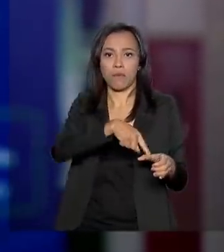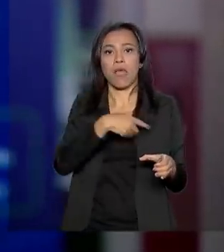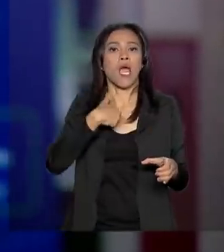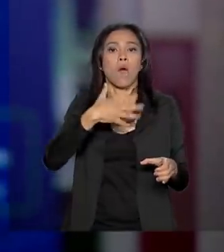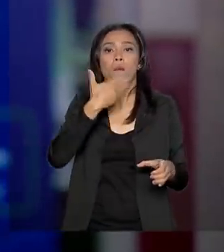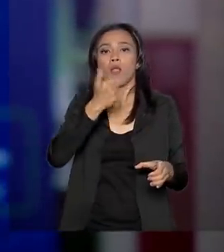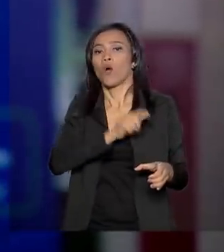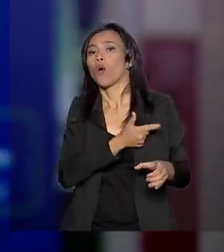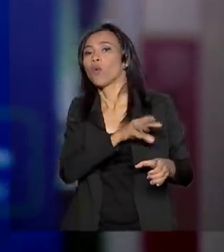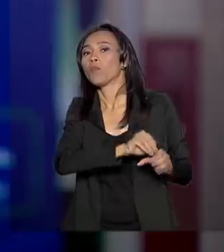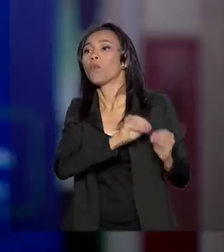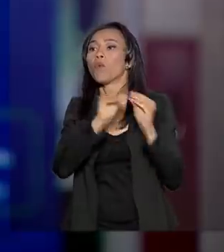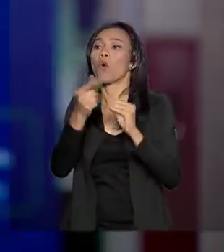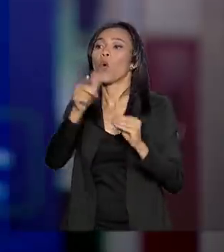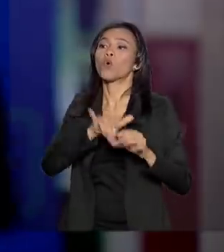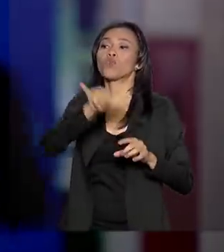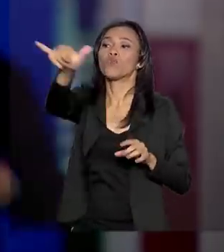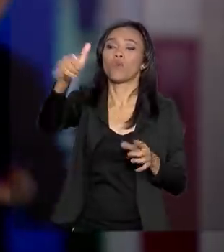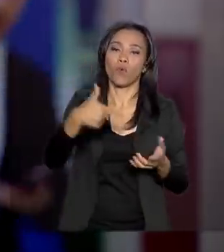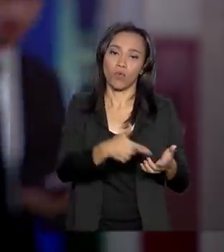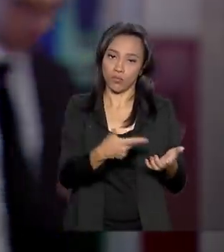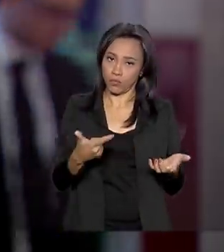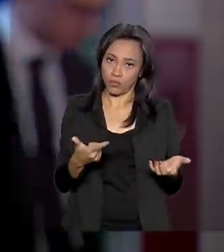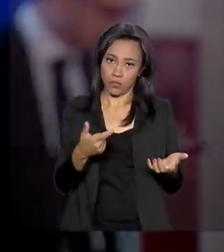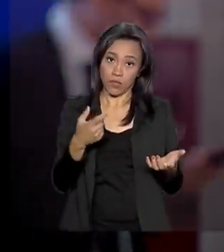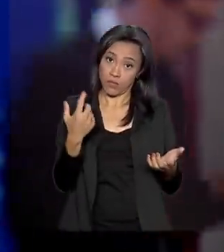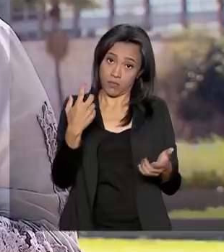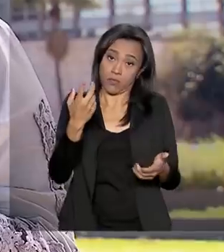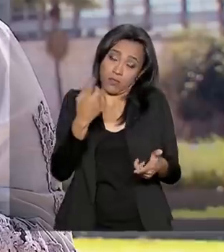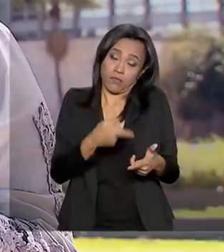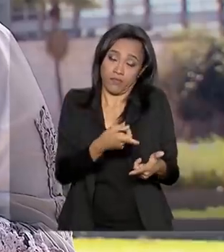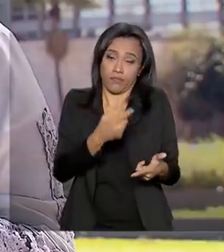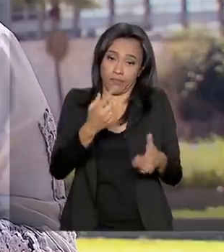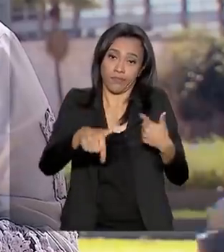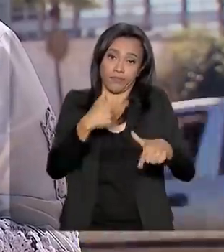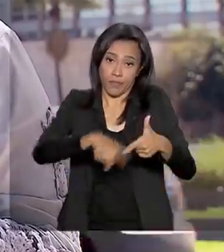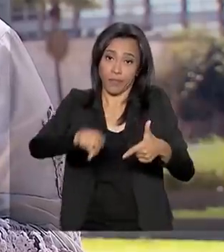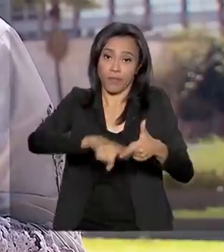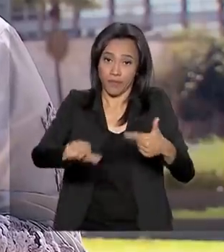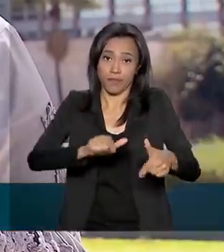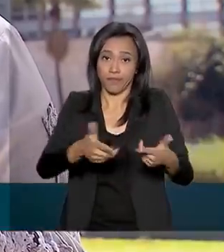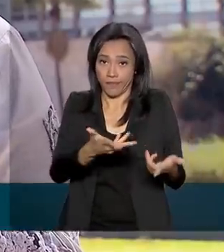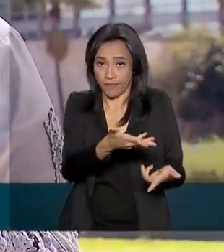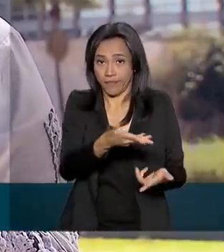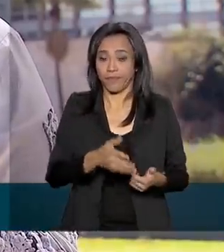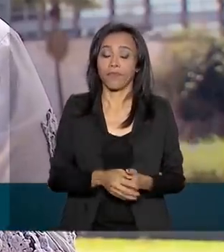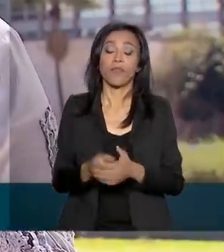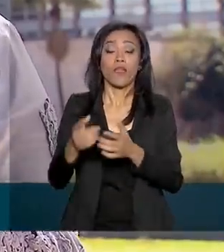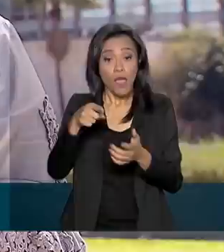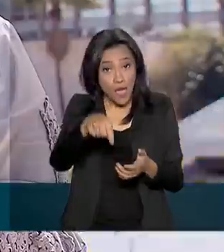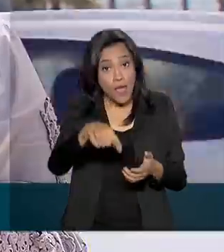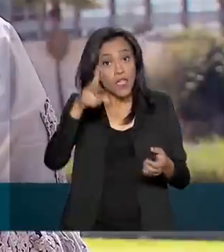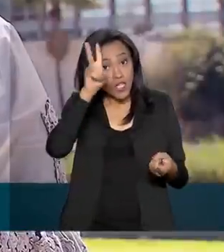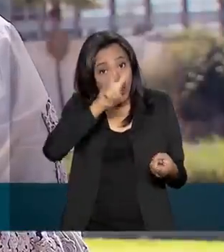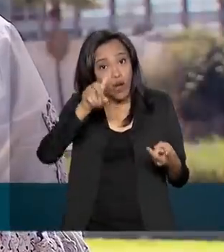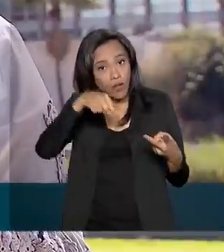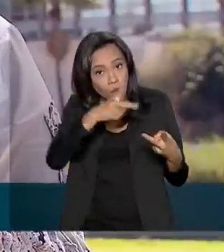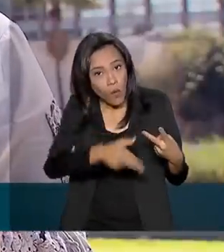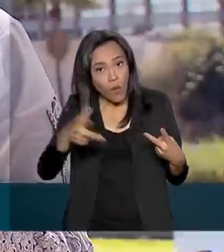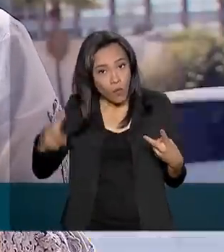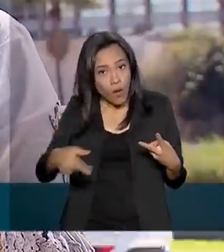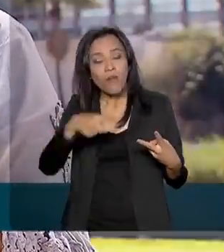possa pegar minha conexão para esse meu voo, para essa minha viagem a trabalho. Histórias como essas vão poder ser solucionadas mais